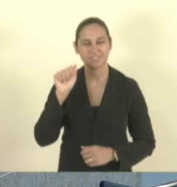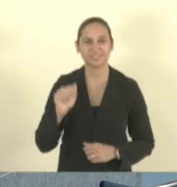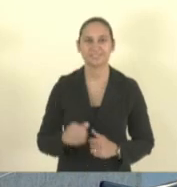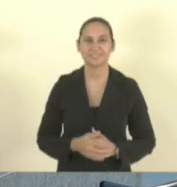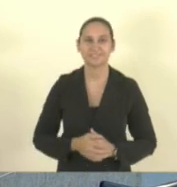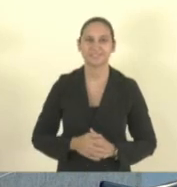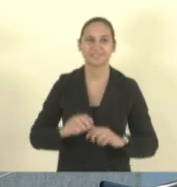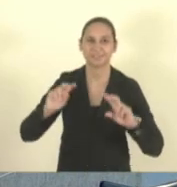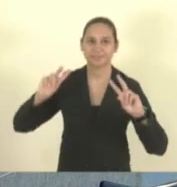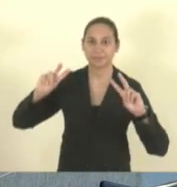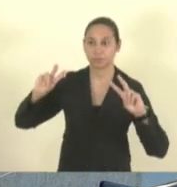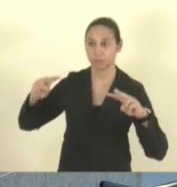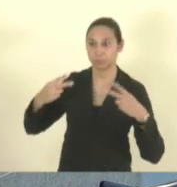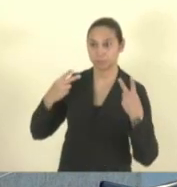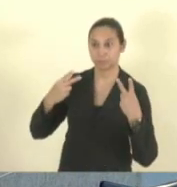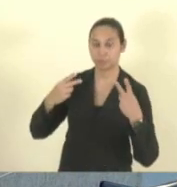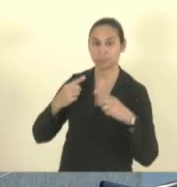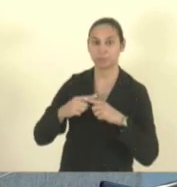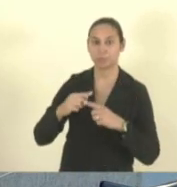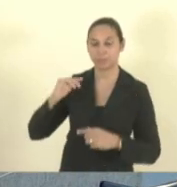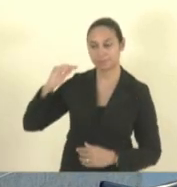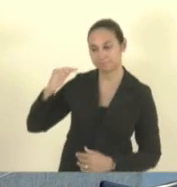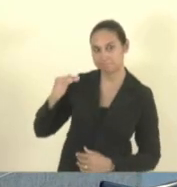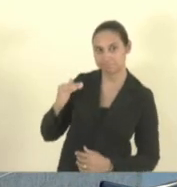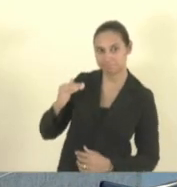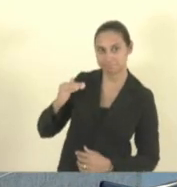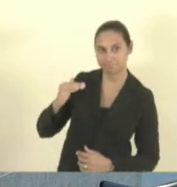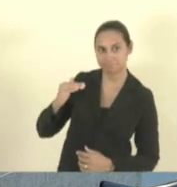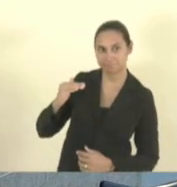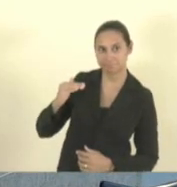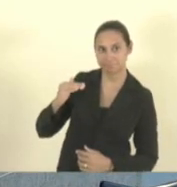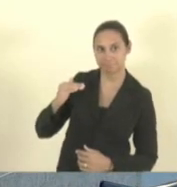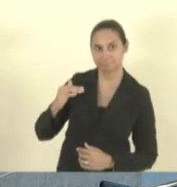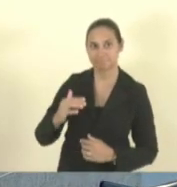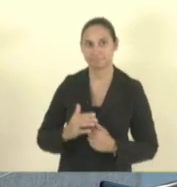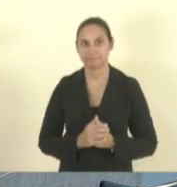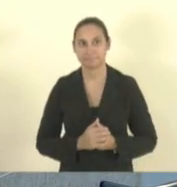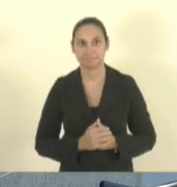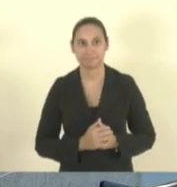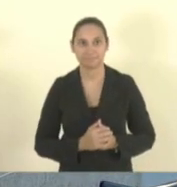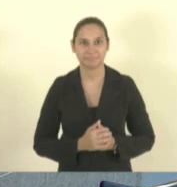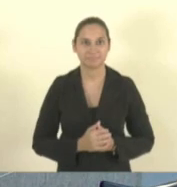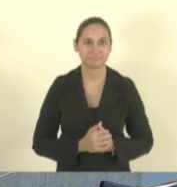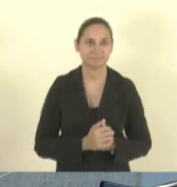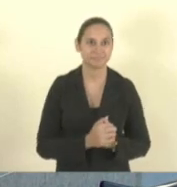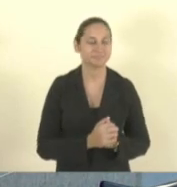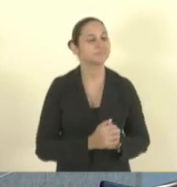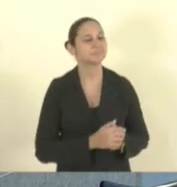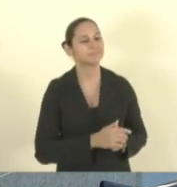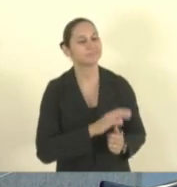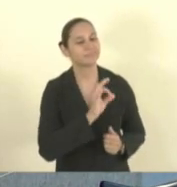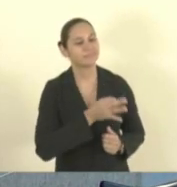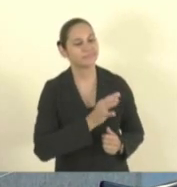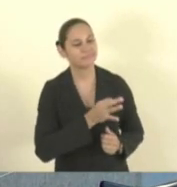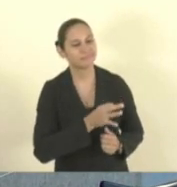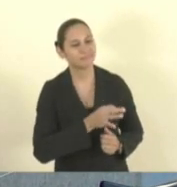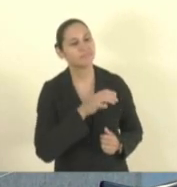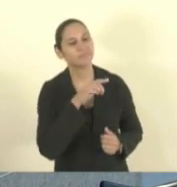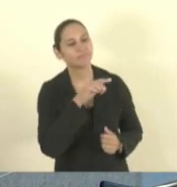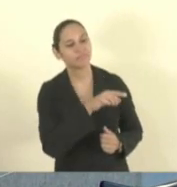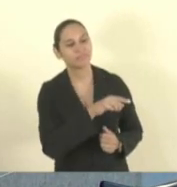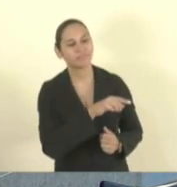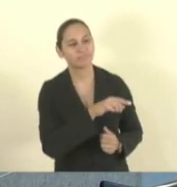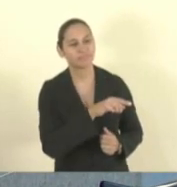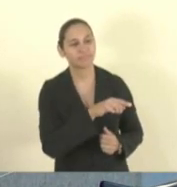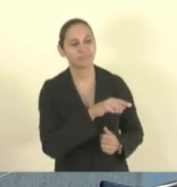Conseguem me enxergar? Porque o tamanho não ajuda. Ah, mas com certeza, com certeza, Bárbara, já passou por essa tribuna,